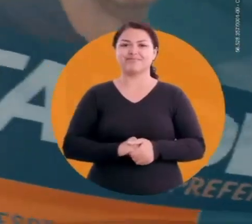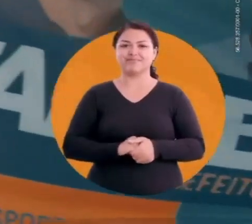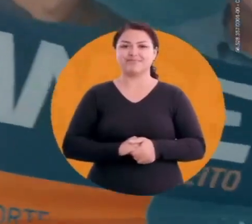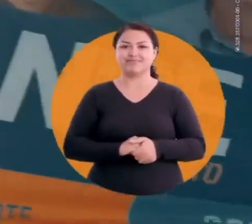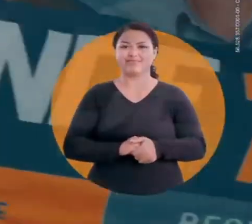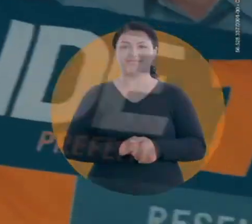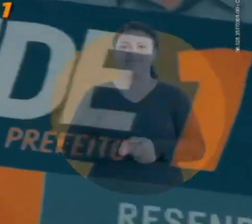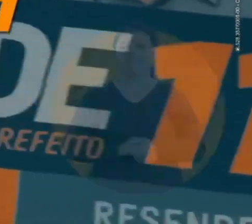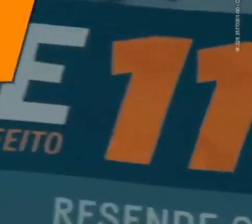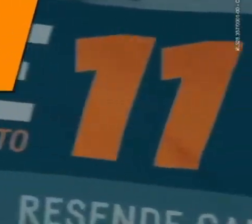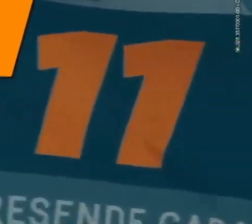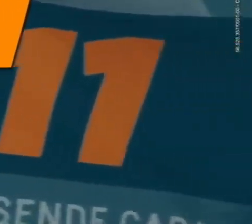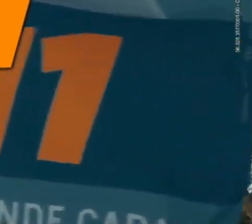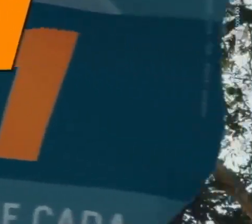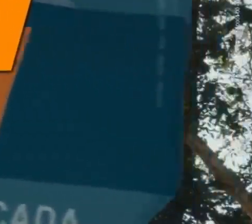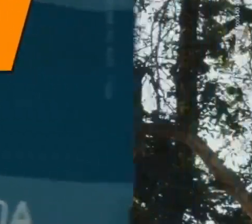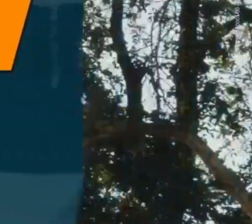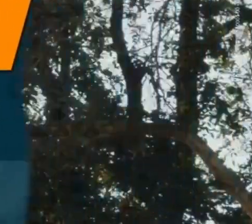capaz